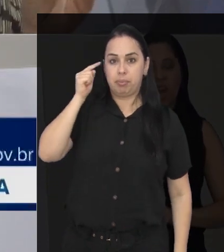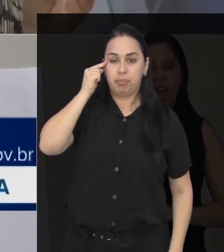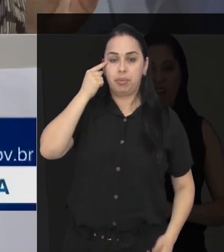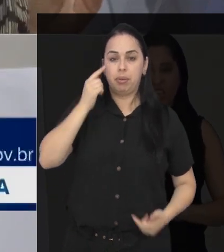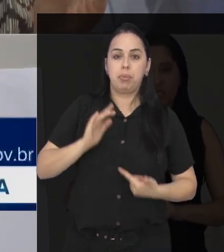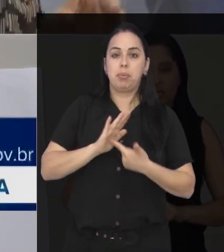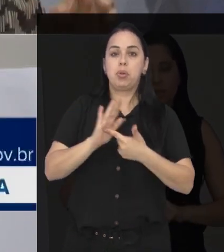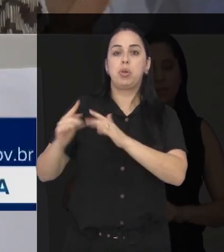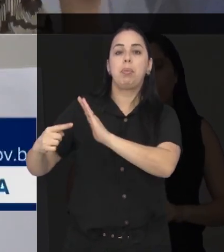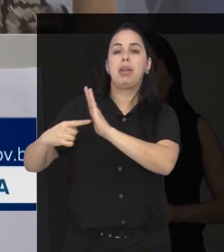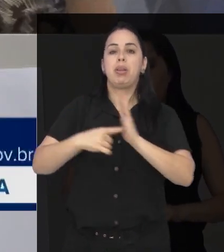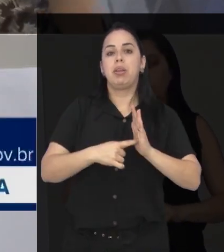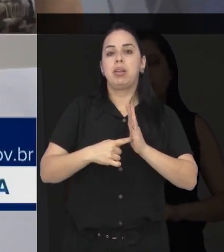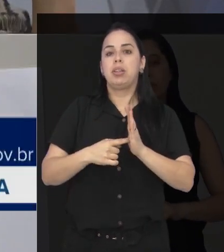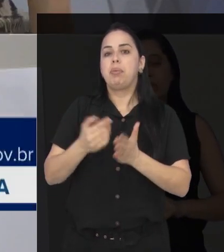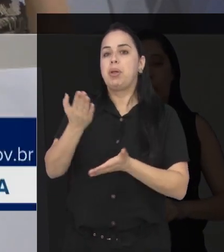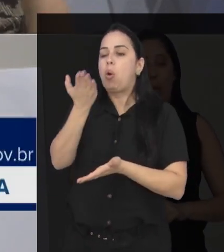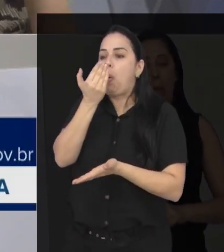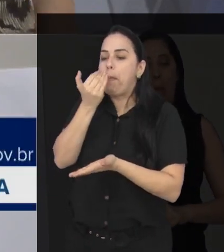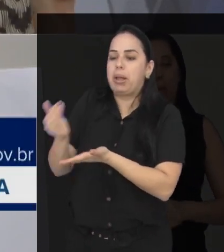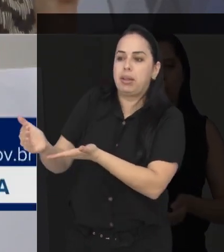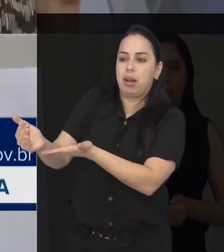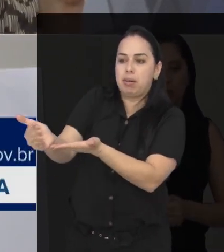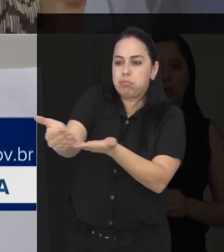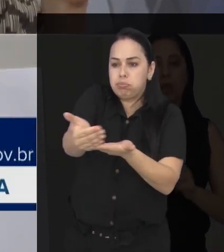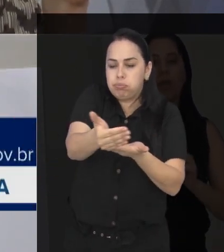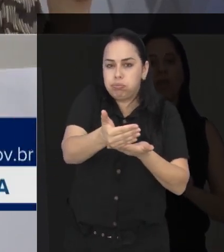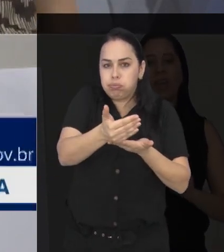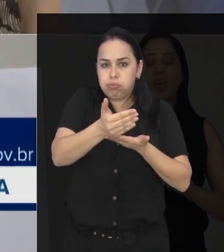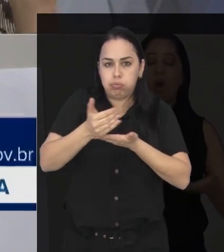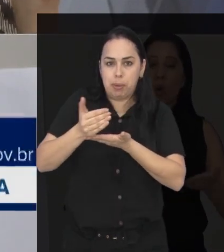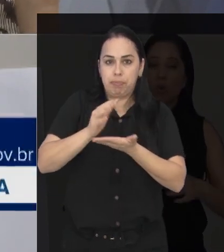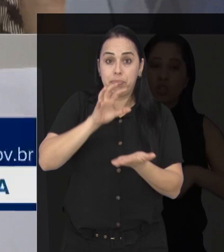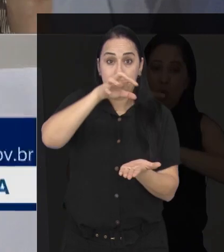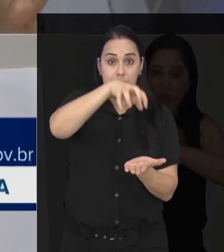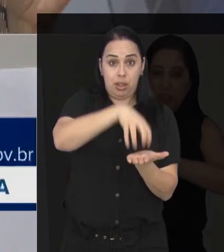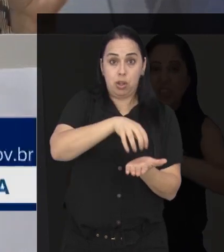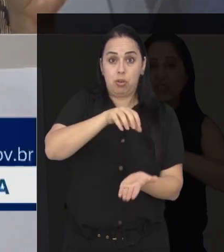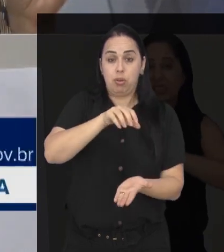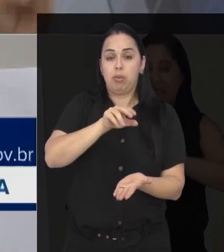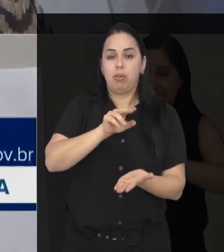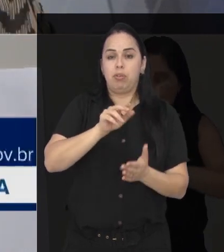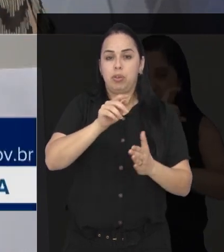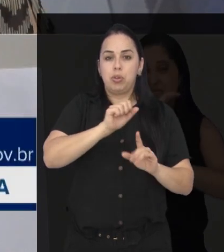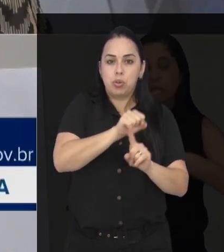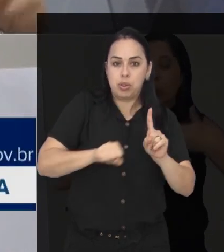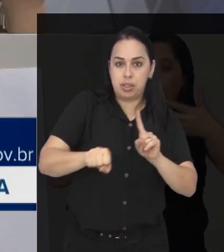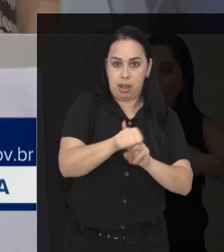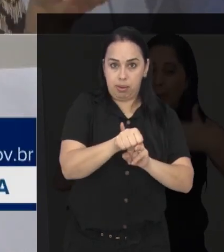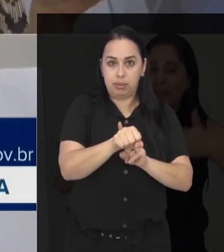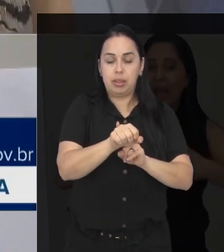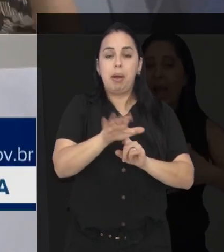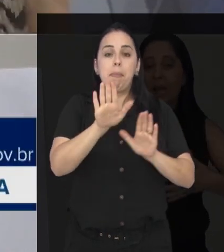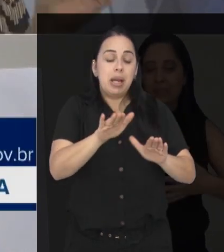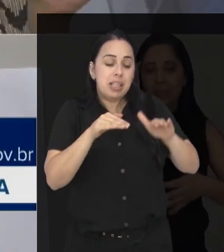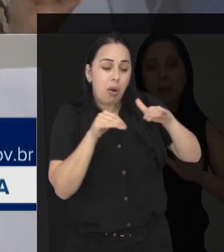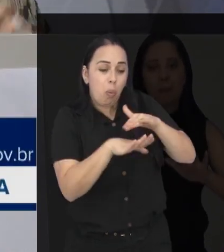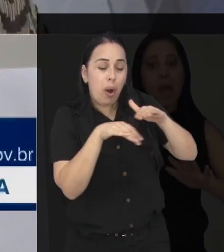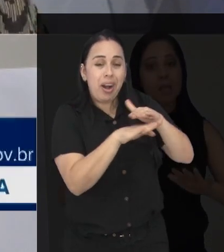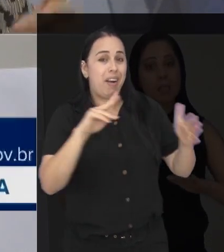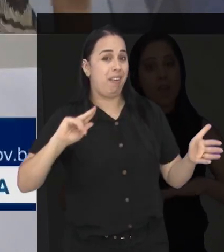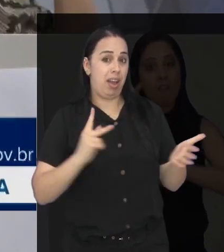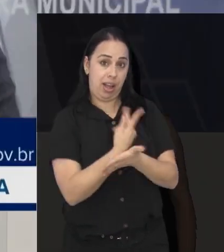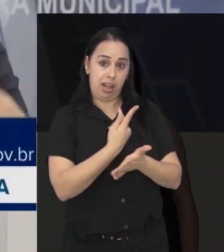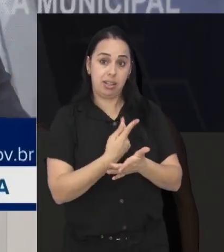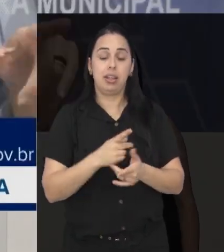apresentou uma denúncia sobre doações de alimentos recebidos pelo Fundo Social de Solidariedade que não estariam sendo armazenadas de